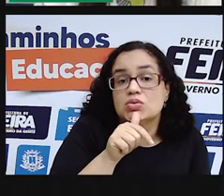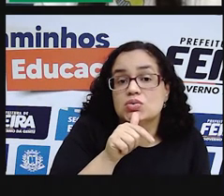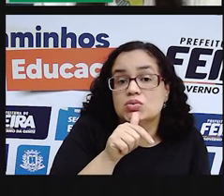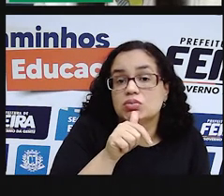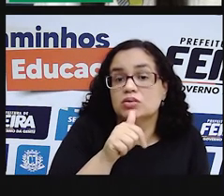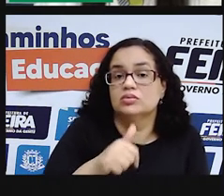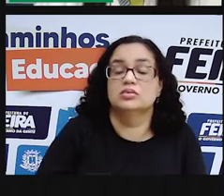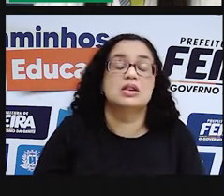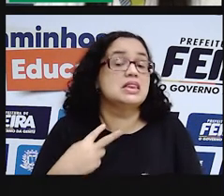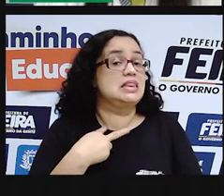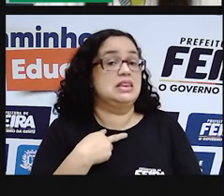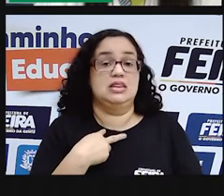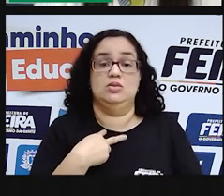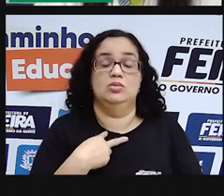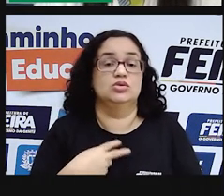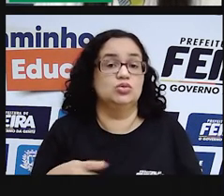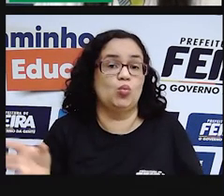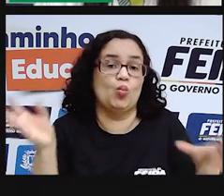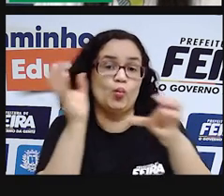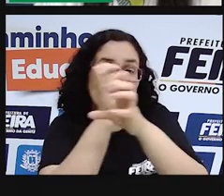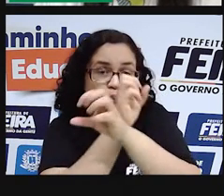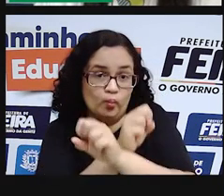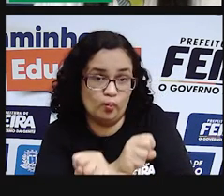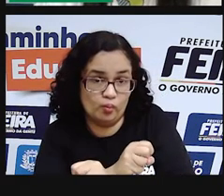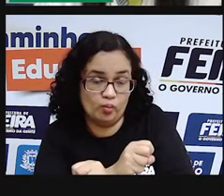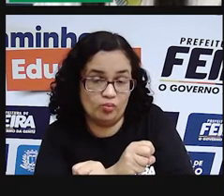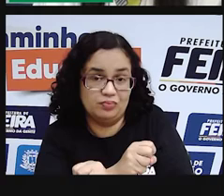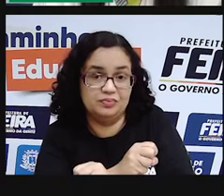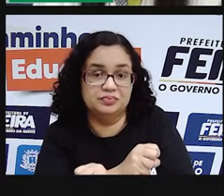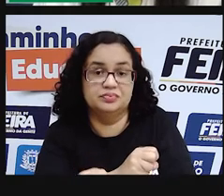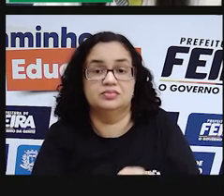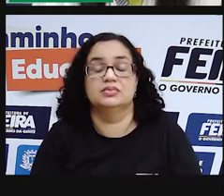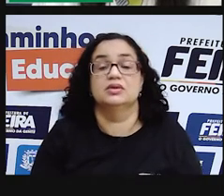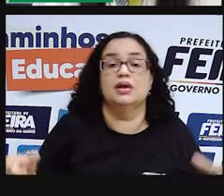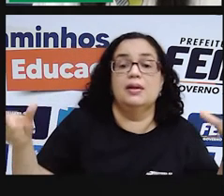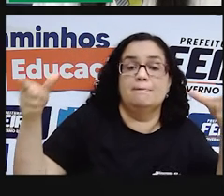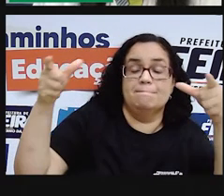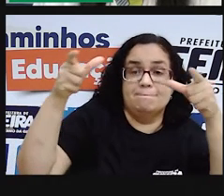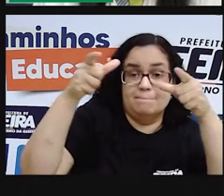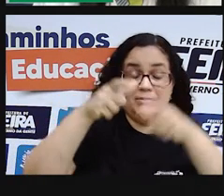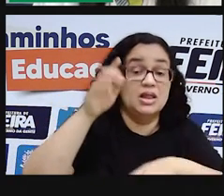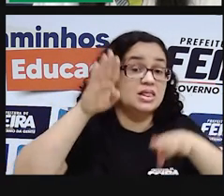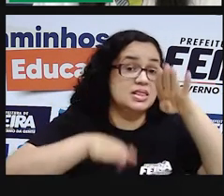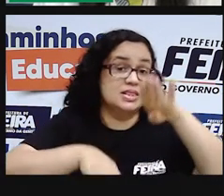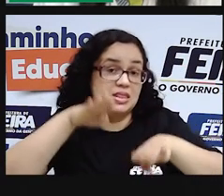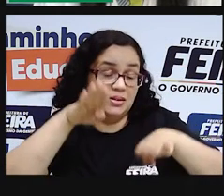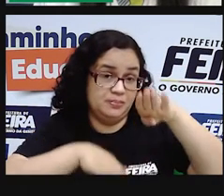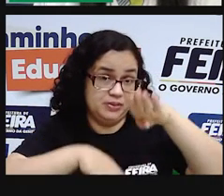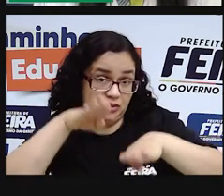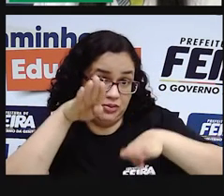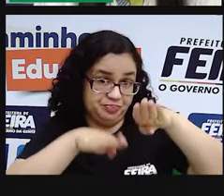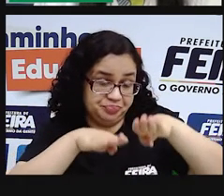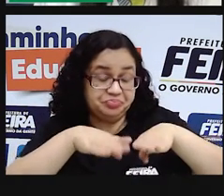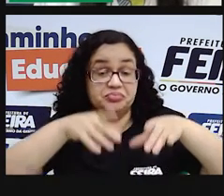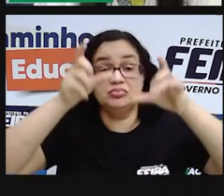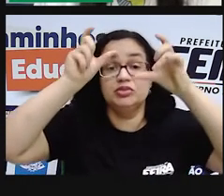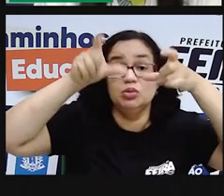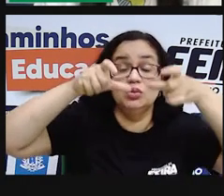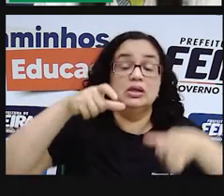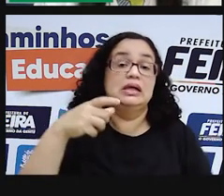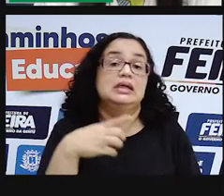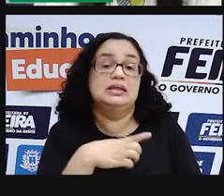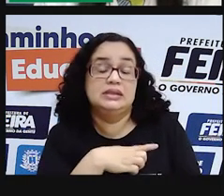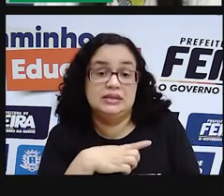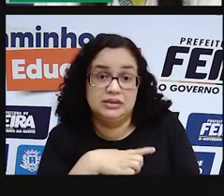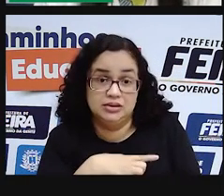não secam, o que não pode acontecer com a lagoa, né? Por ser menor, dependendo do espaço onde a lagoa